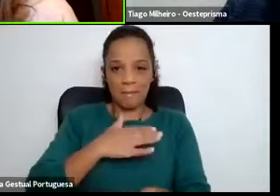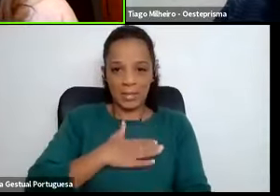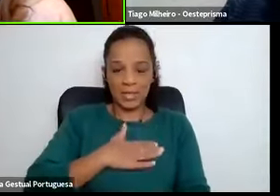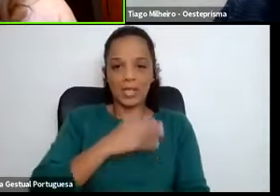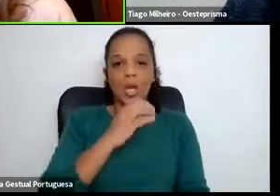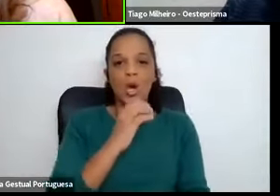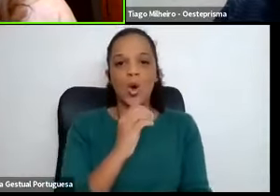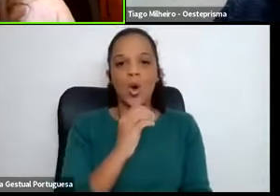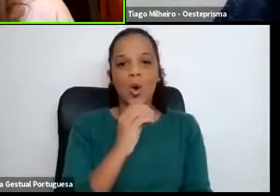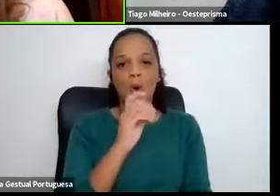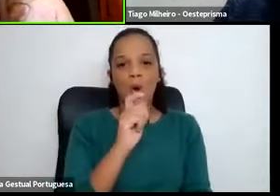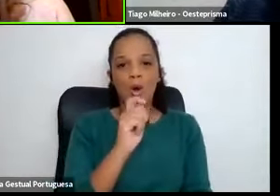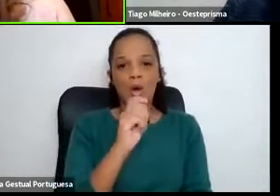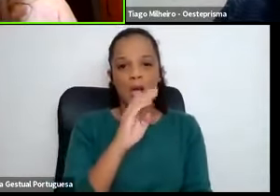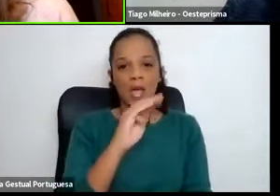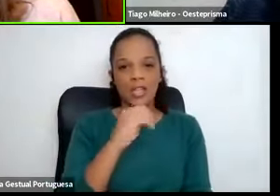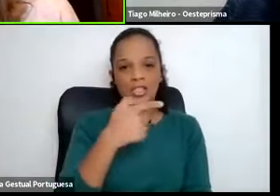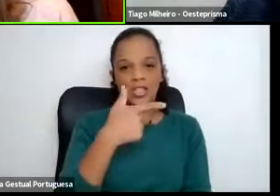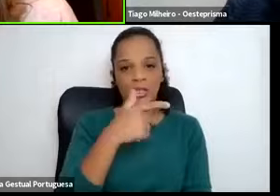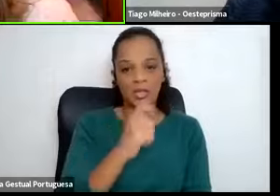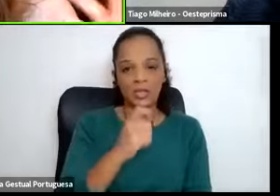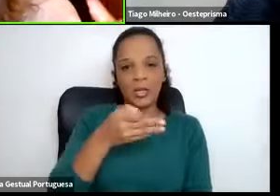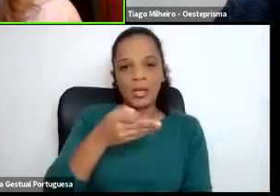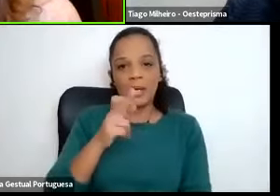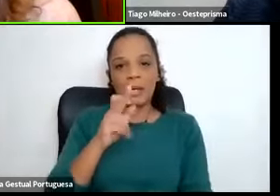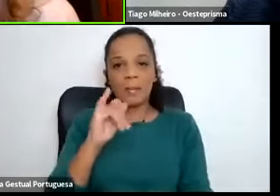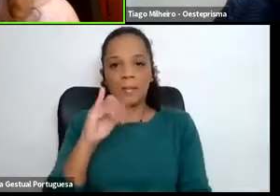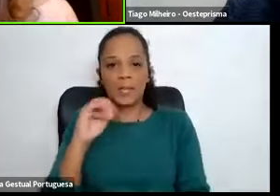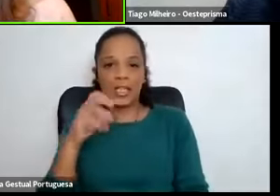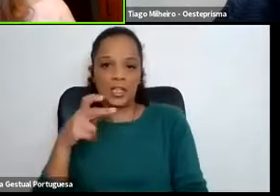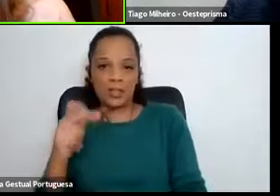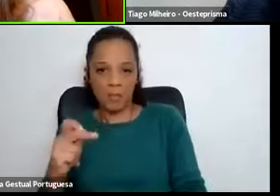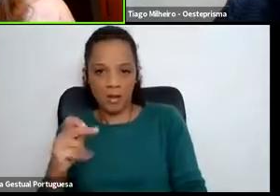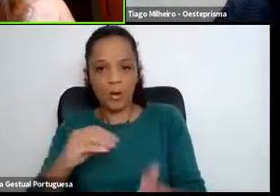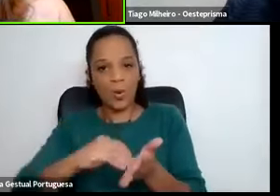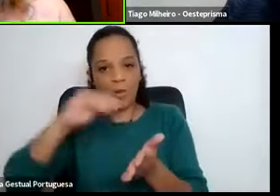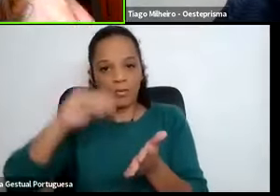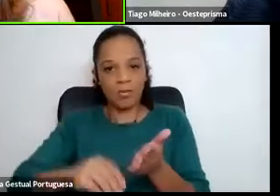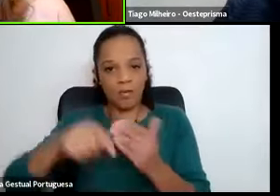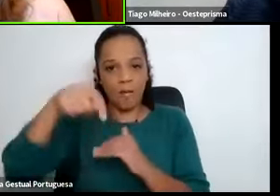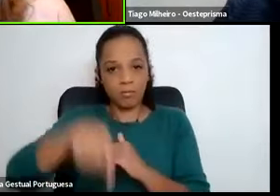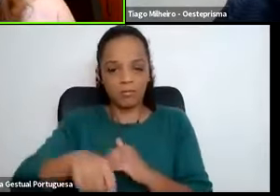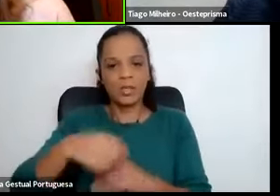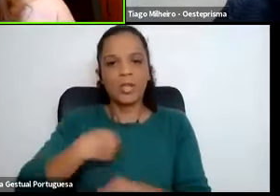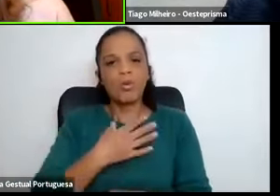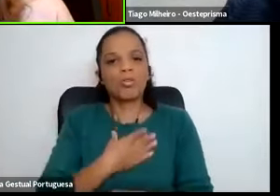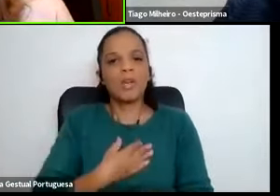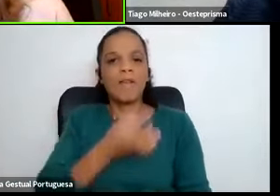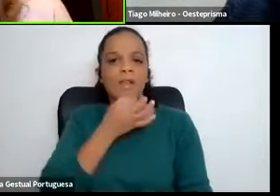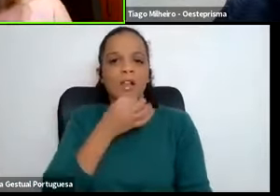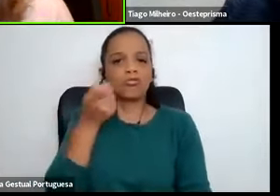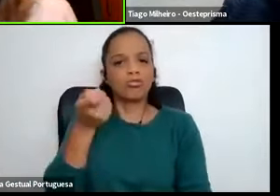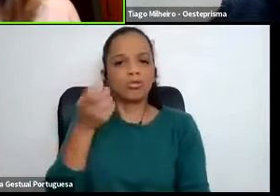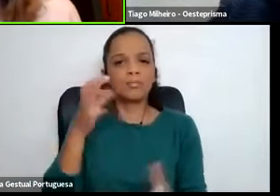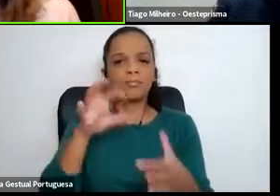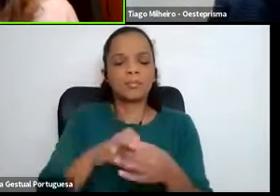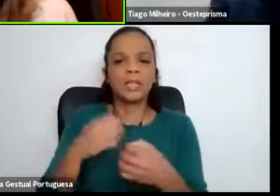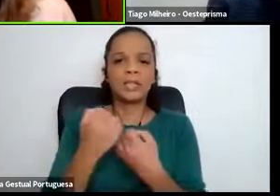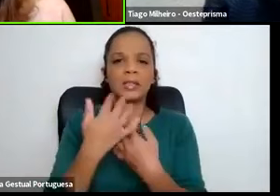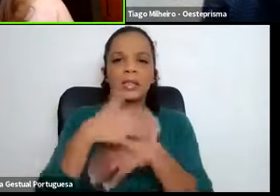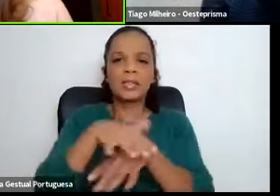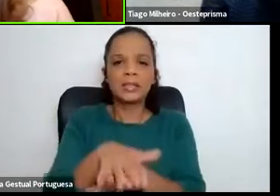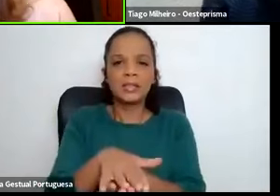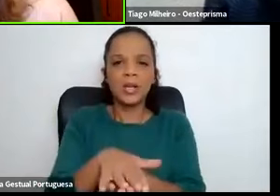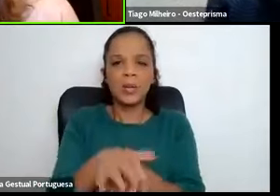portanto, foi contratada. Gostaria que me falasse um bocadinho dessa integração. Como é que a equipa